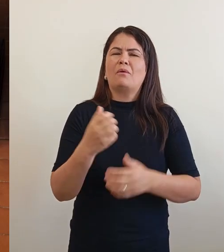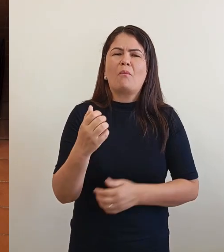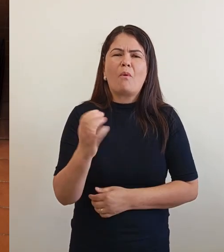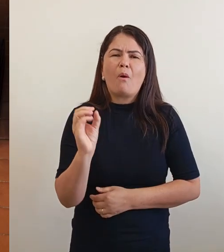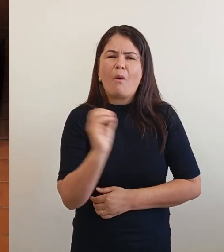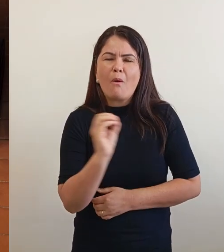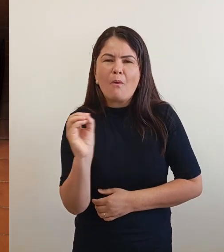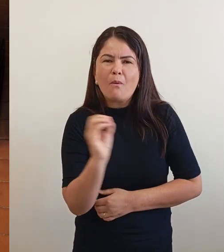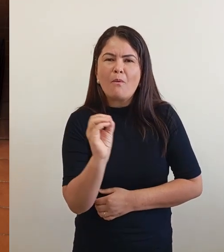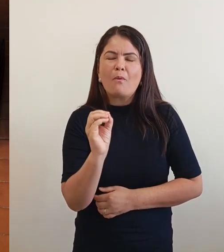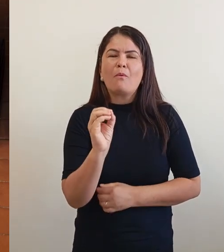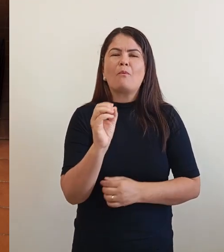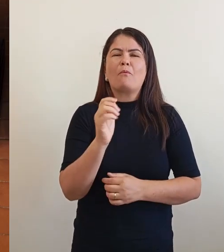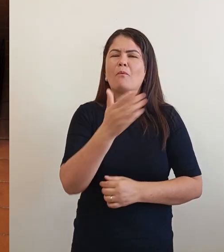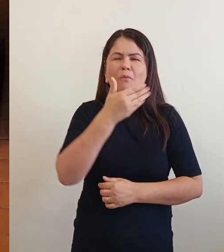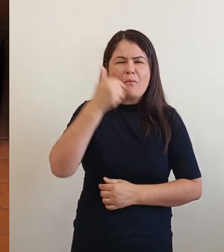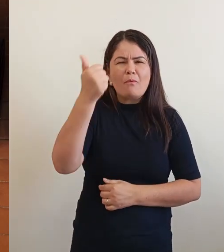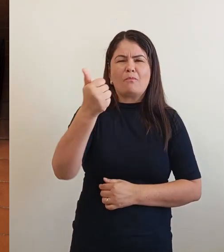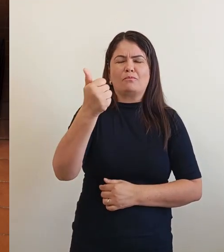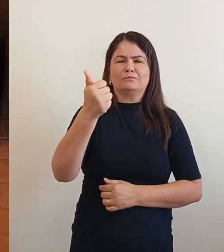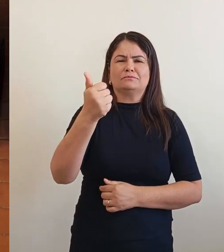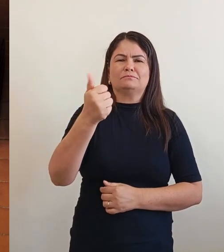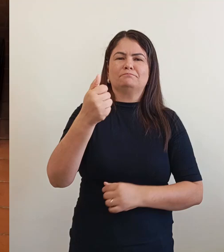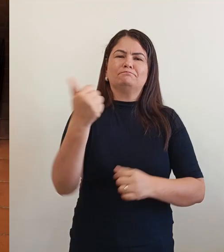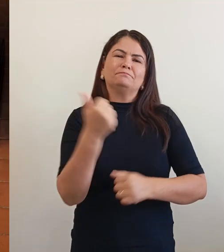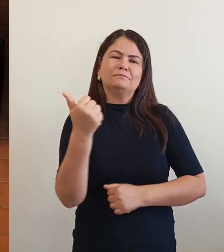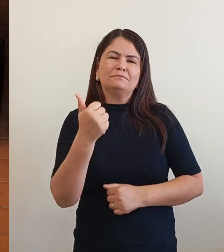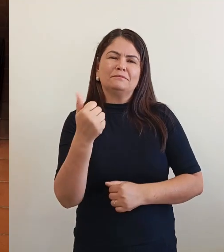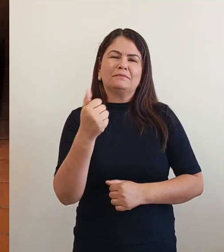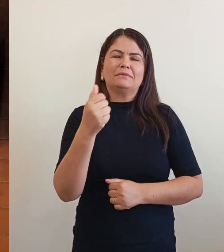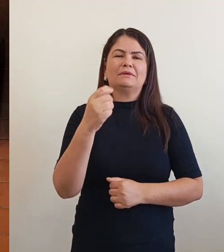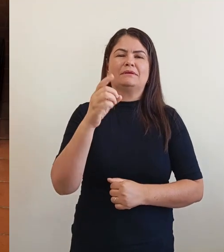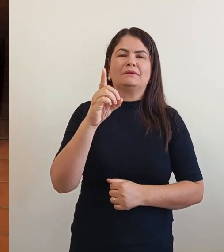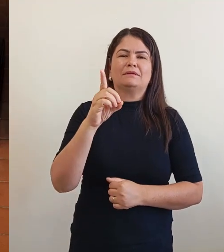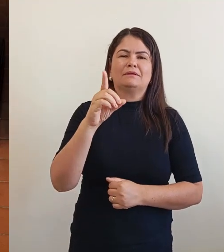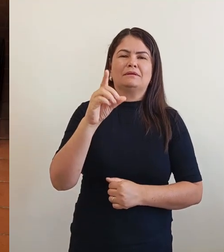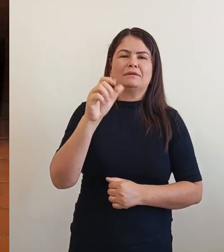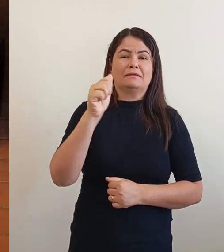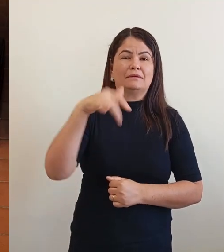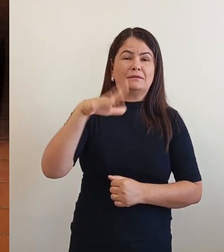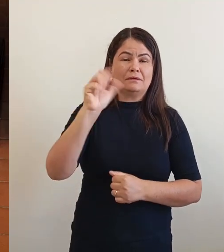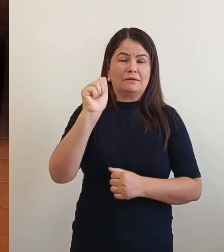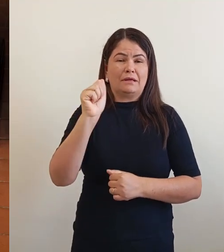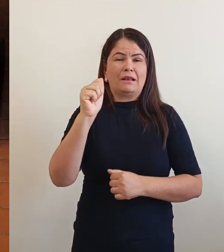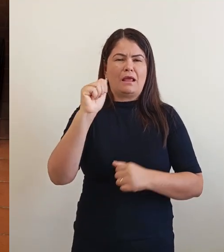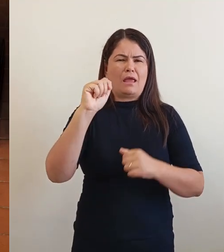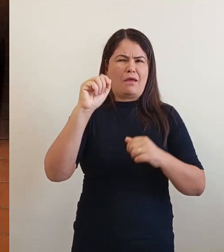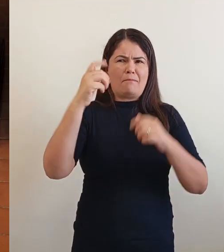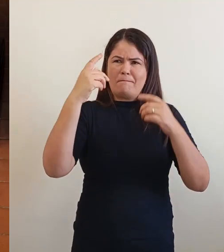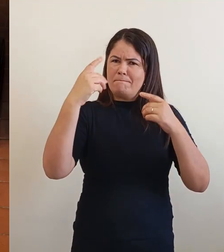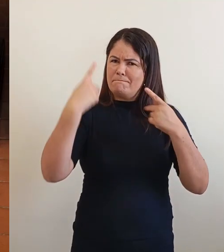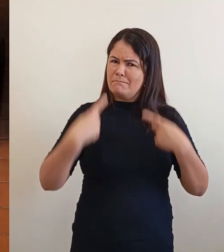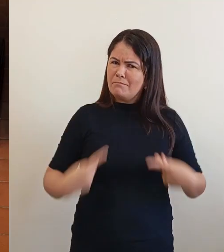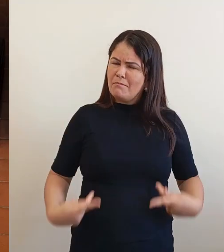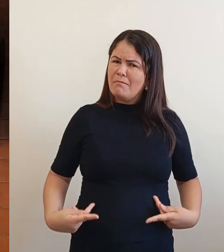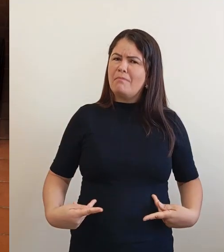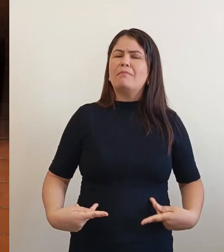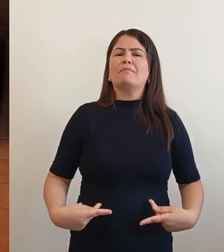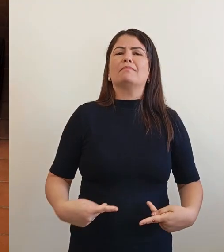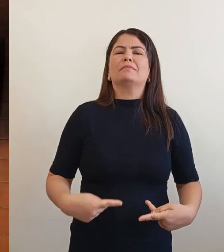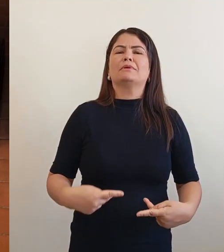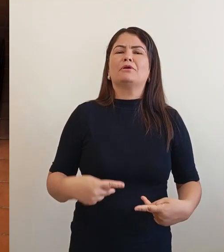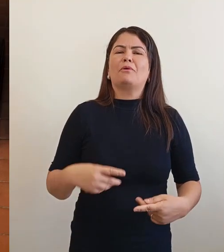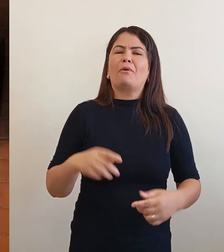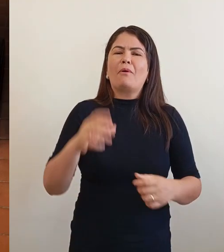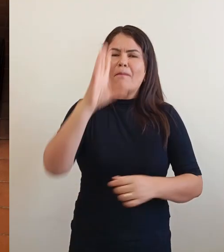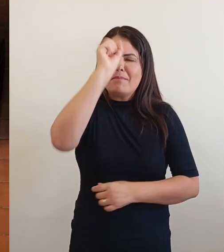foi por ela ser humana que eu aprendi a amar tanto. E muito obrigado. Agradecemos o candidato